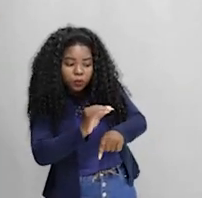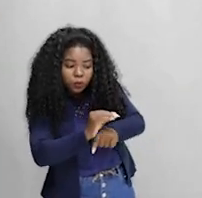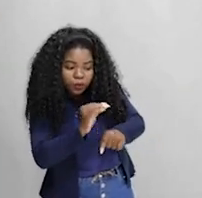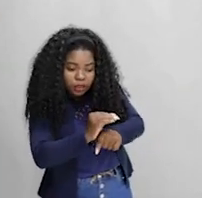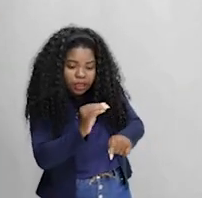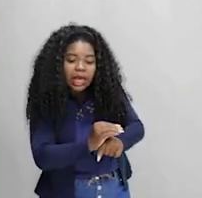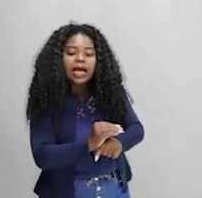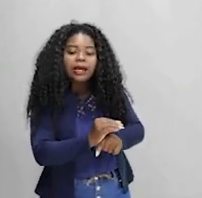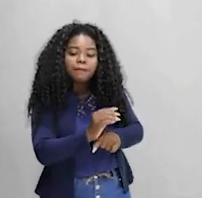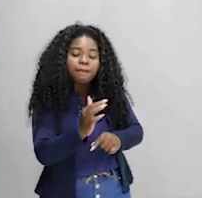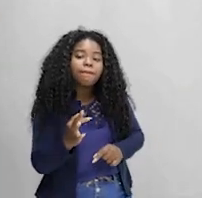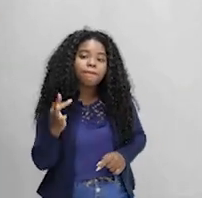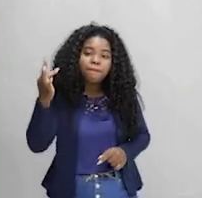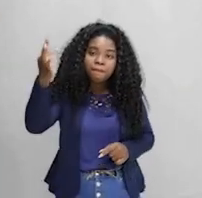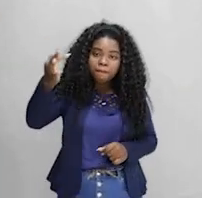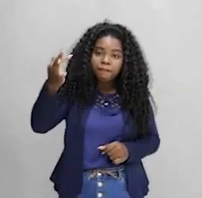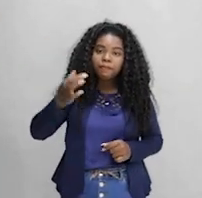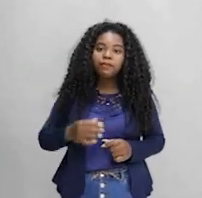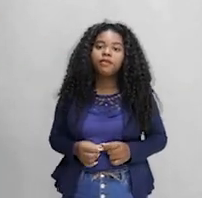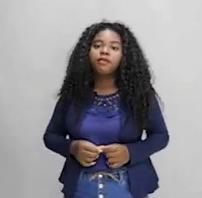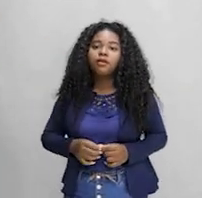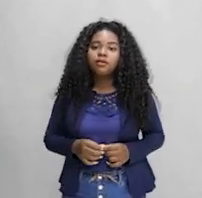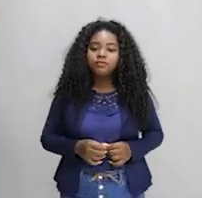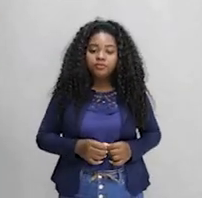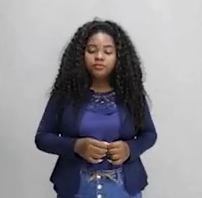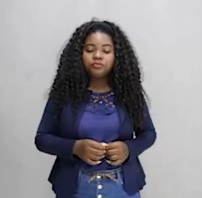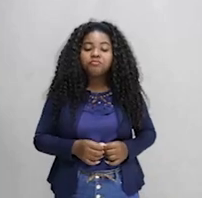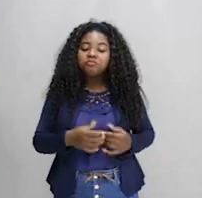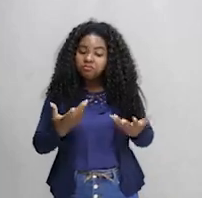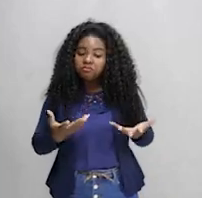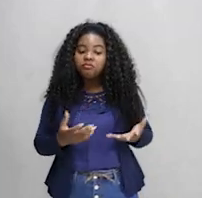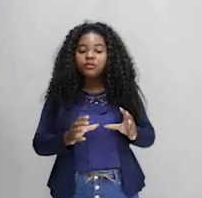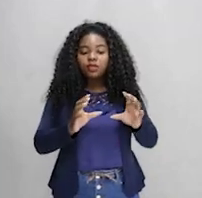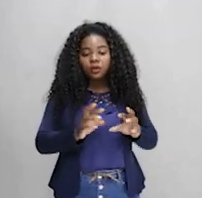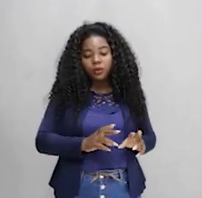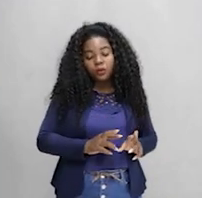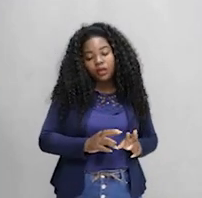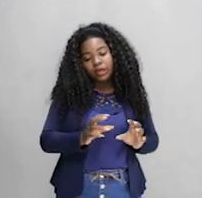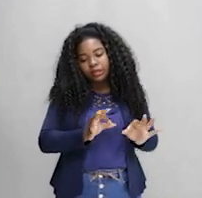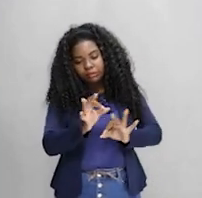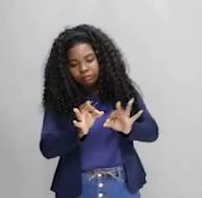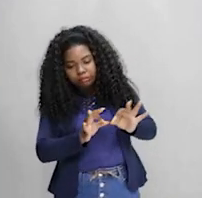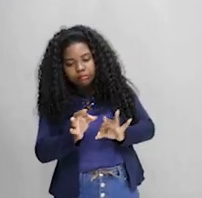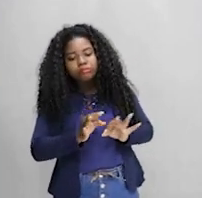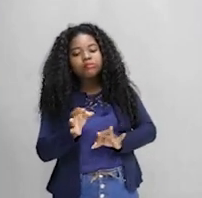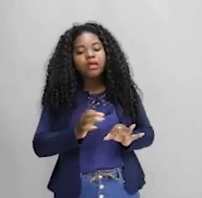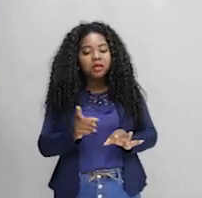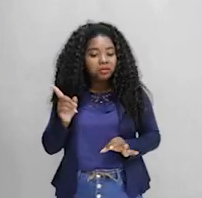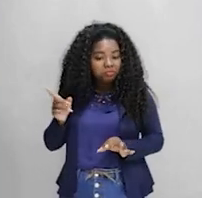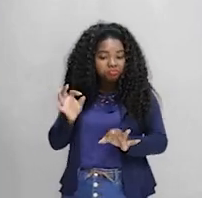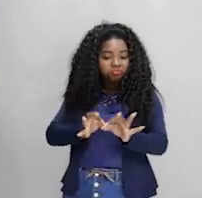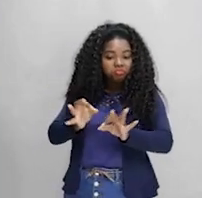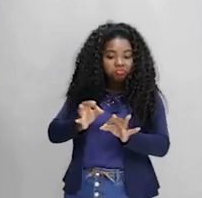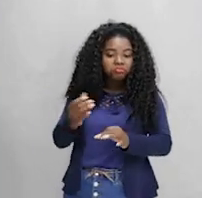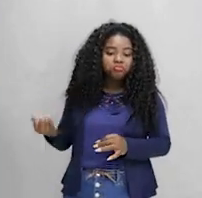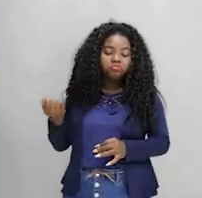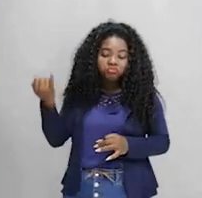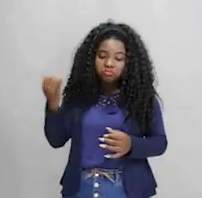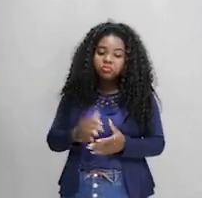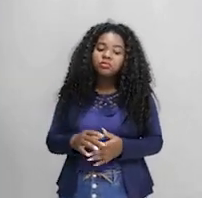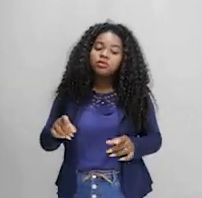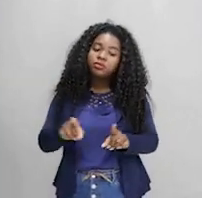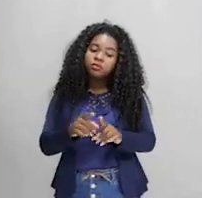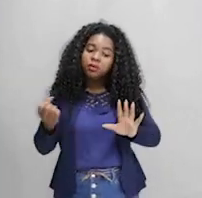para gerações futuras. Está certo? Então, a Conferência de Estocolmo é muito importante. E aí, galera, surge talvez o marco também,